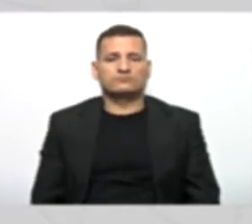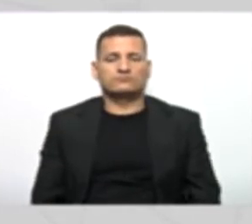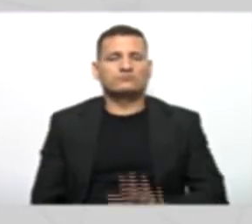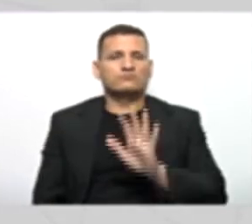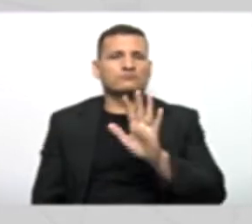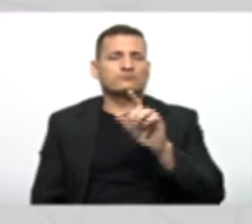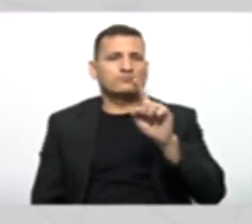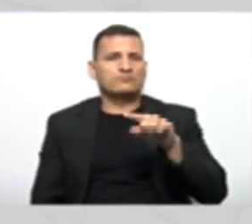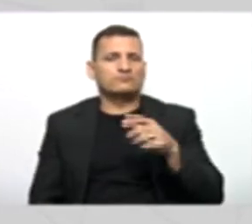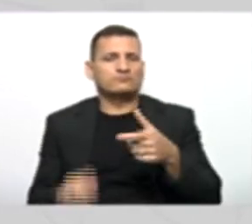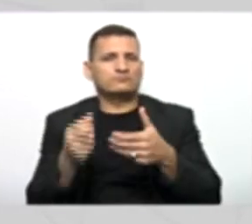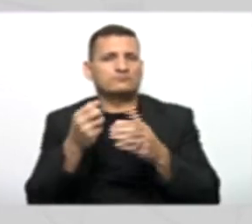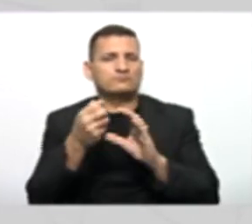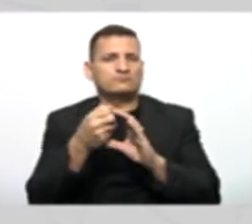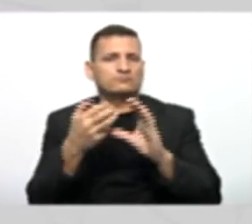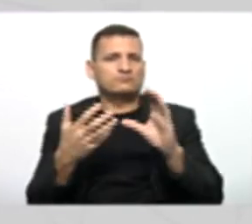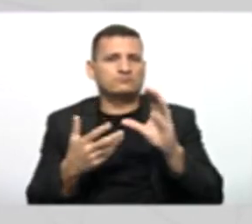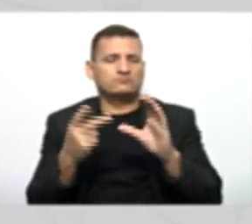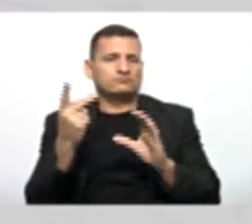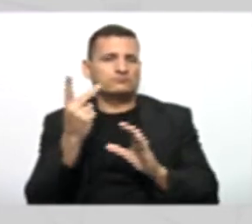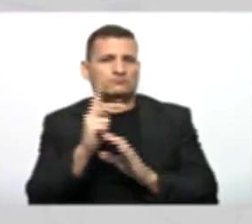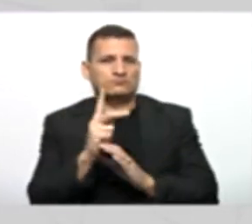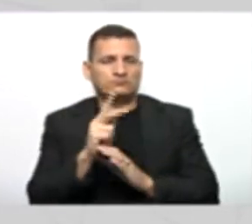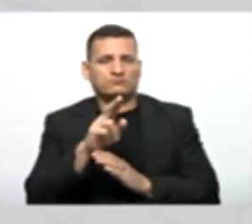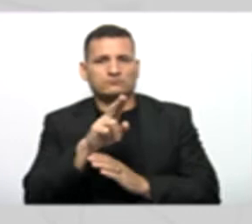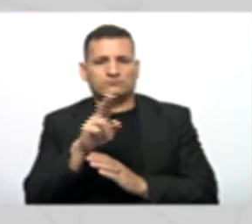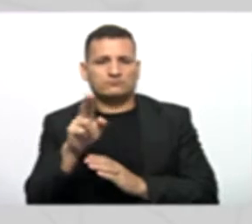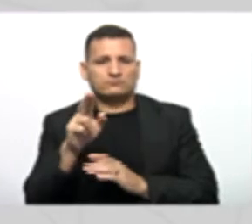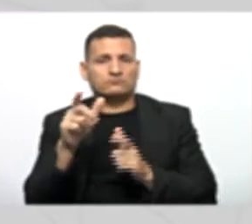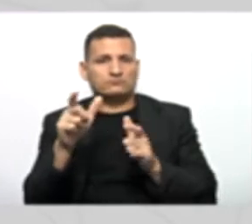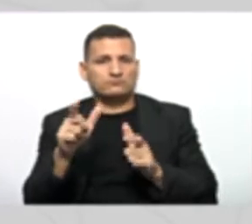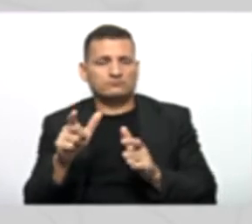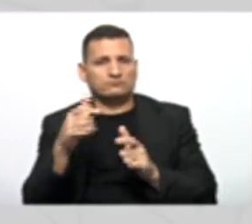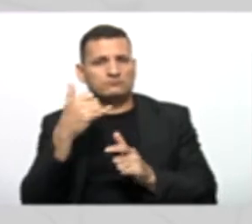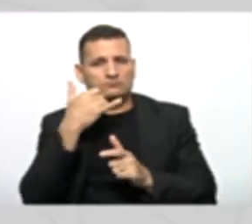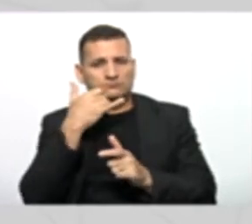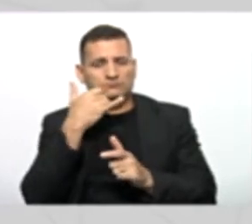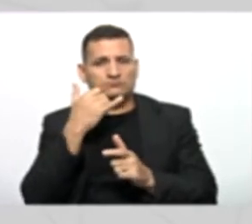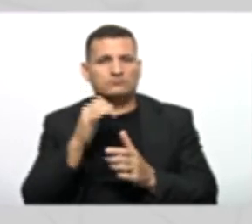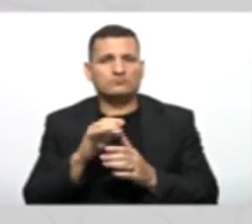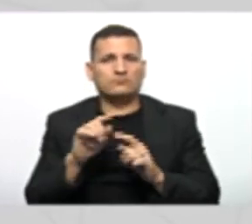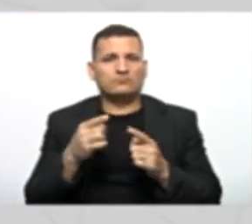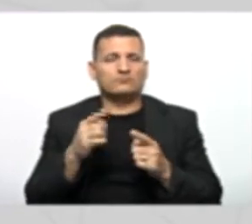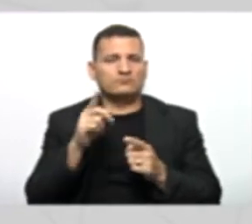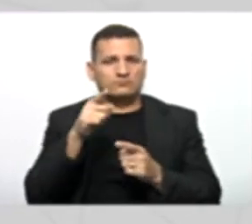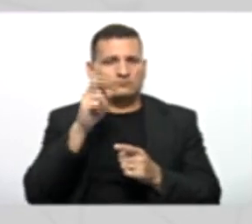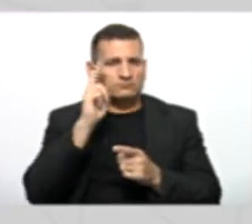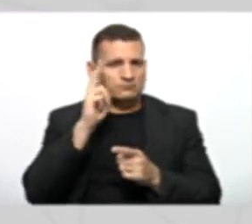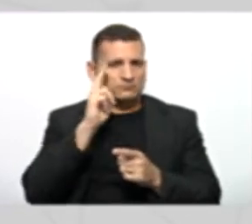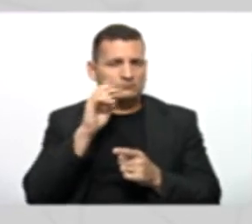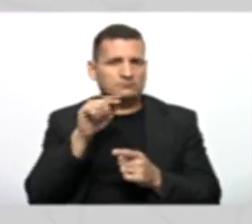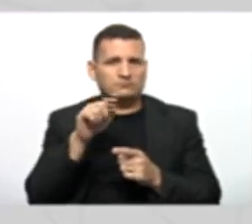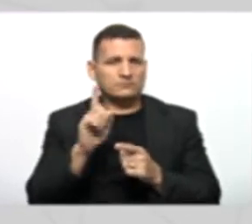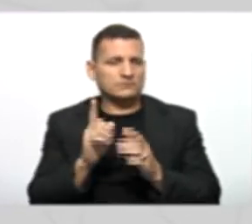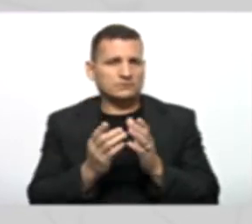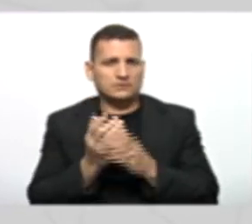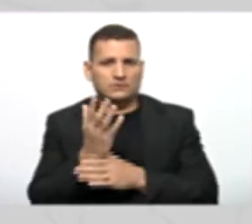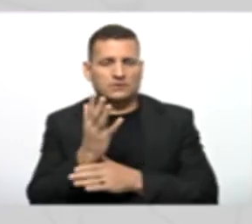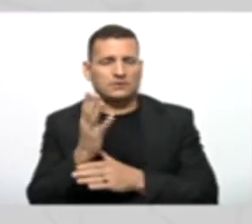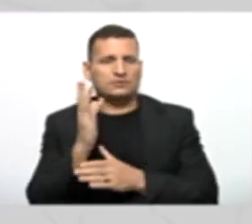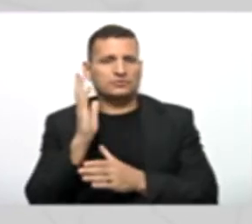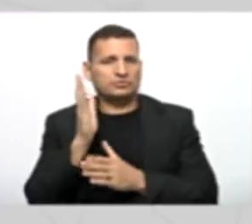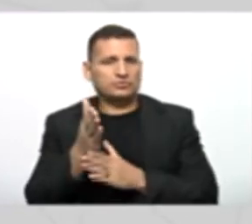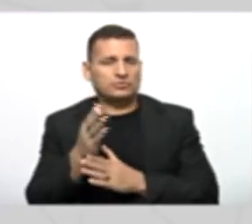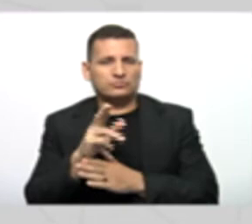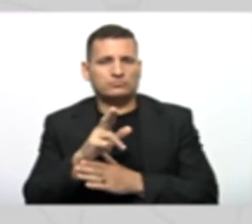atributos que ela vai ter, nome, endereço e telefone. Mas lembra que eu falei que nós não vamos criar diretamente um objeto pessoa, e sim um